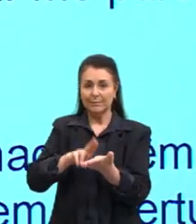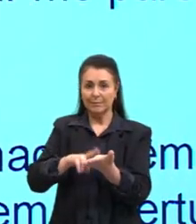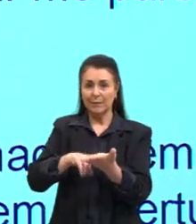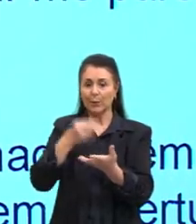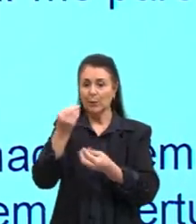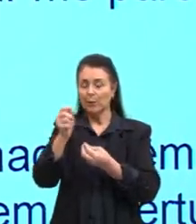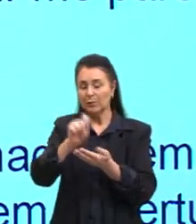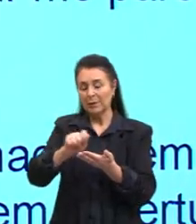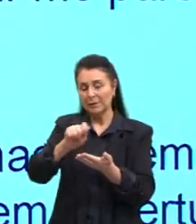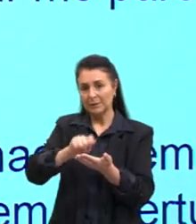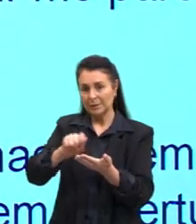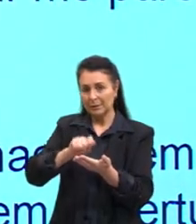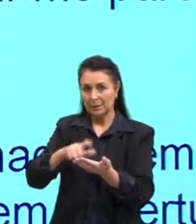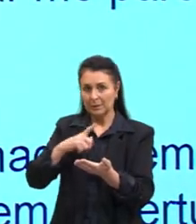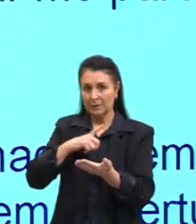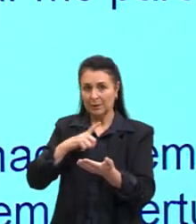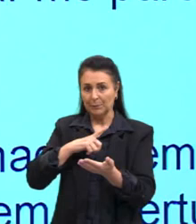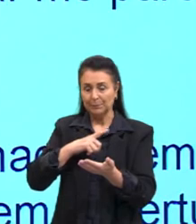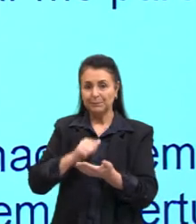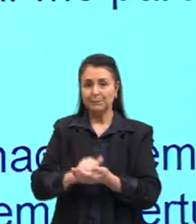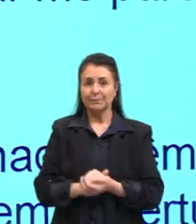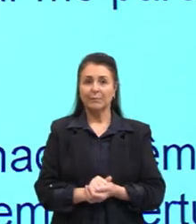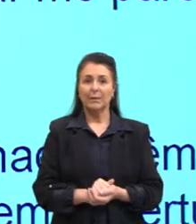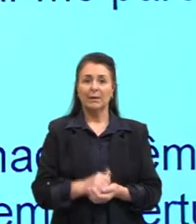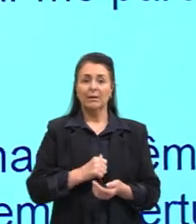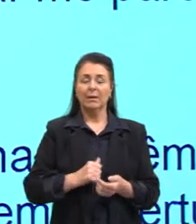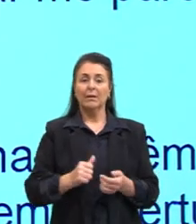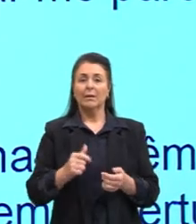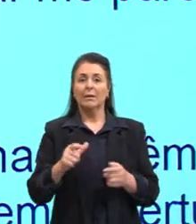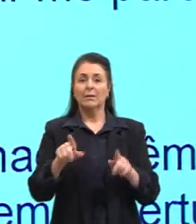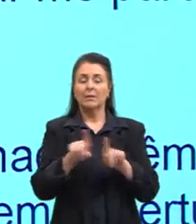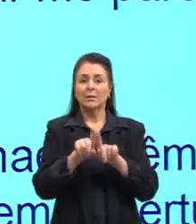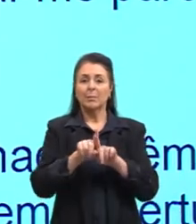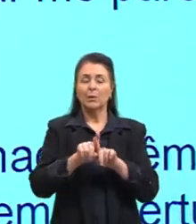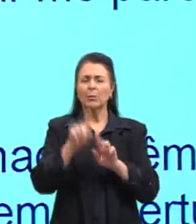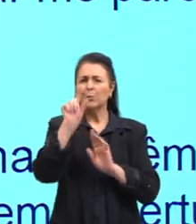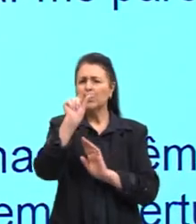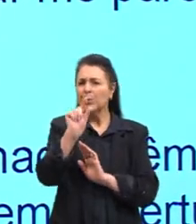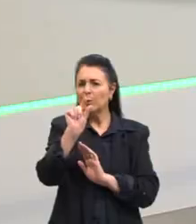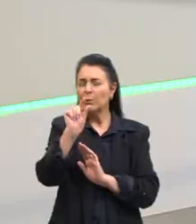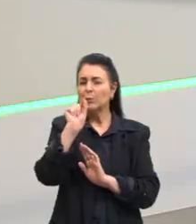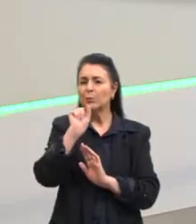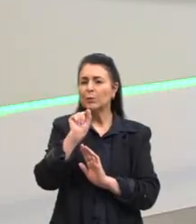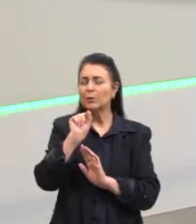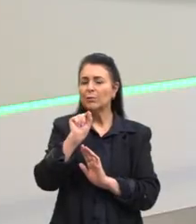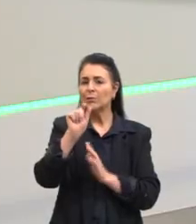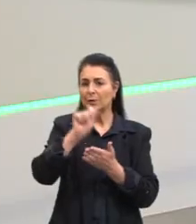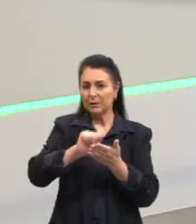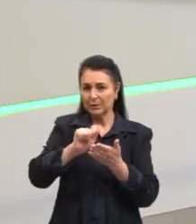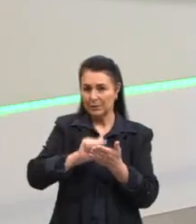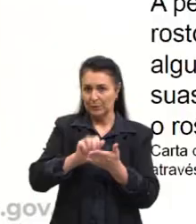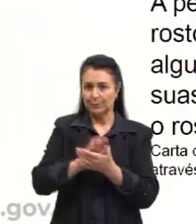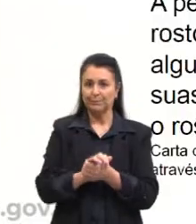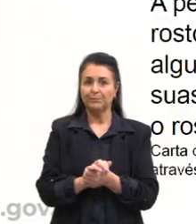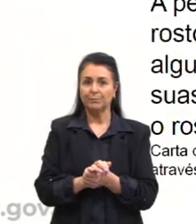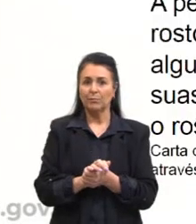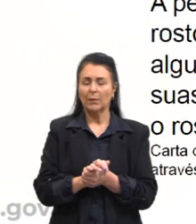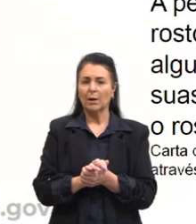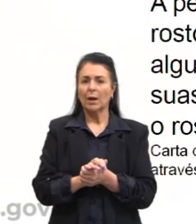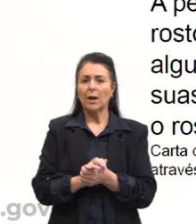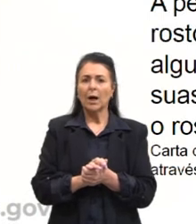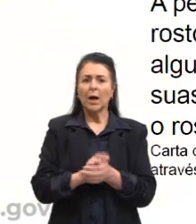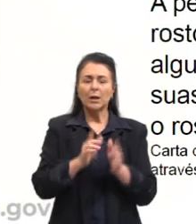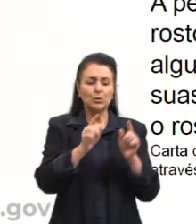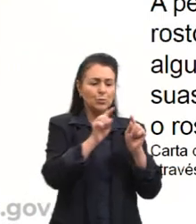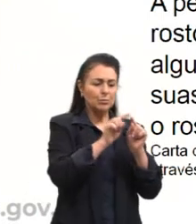foi escrita. Temos aqui uma imagem e temos aqui um trechinho do que foi escrito nela, que eu vou ler para vocês. De ponta